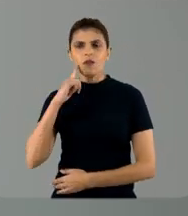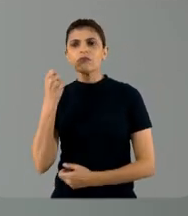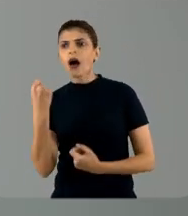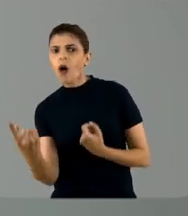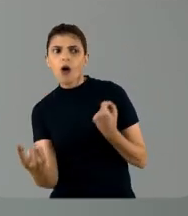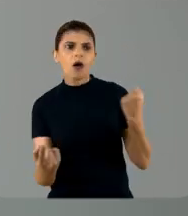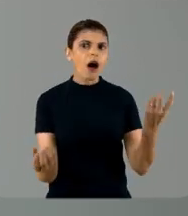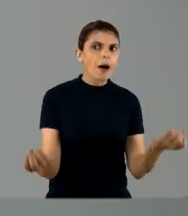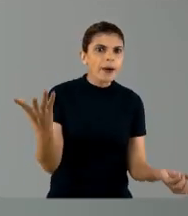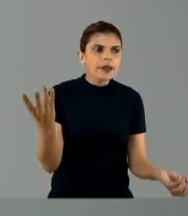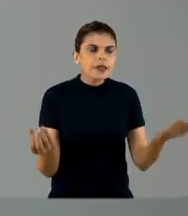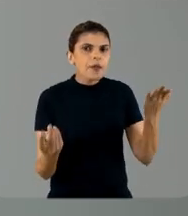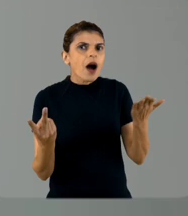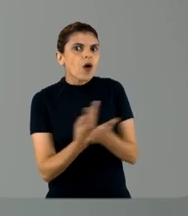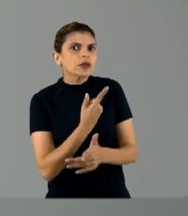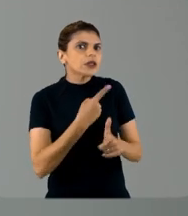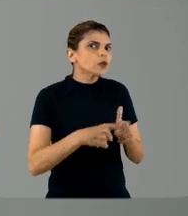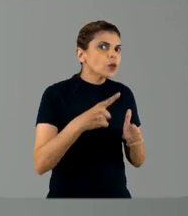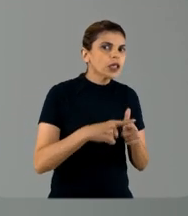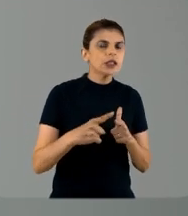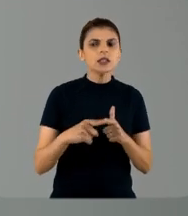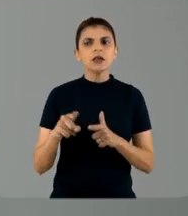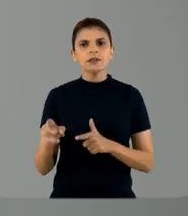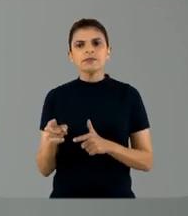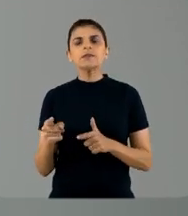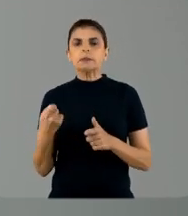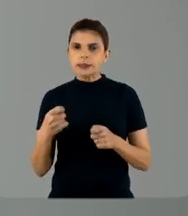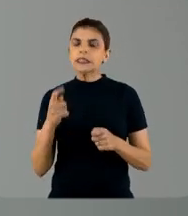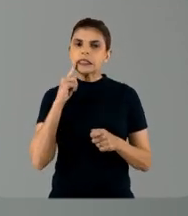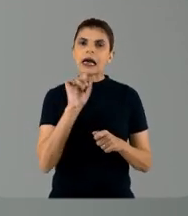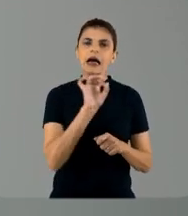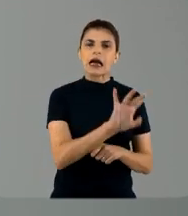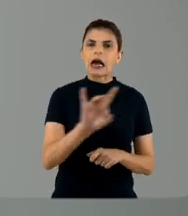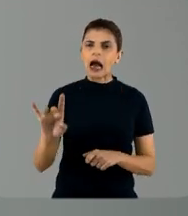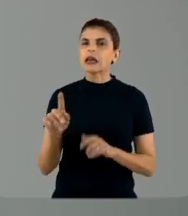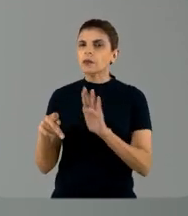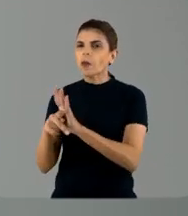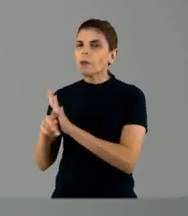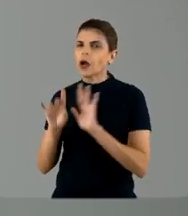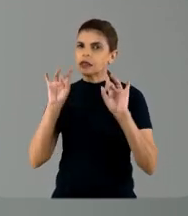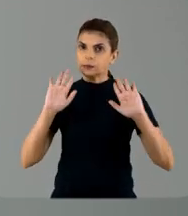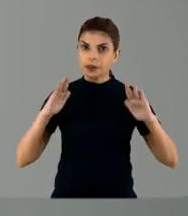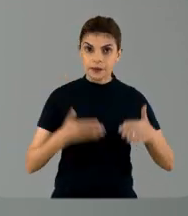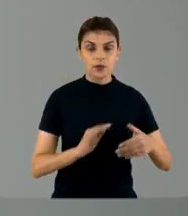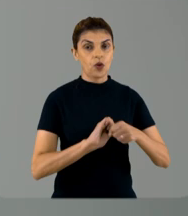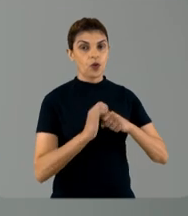aparecendo e as coisas vão ficando mais evidentes em relação ao COVID especificamente.